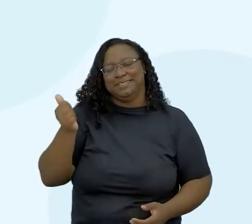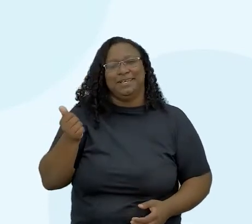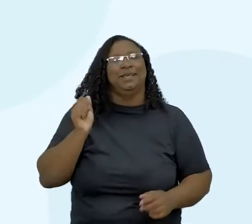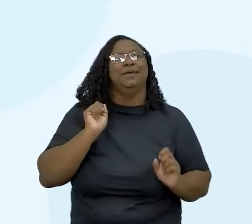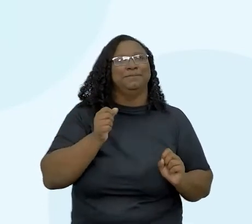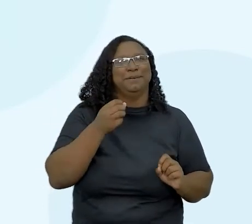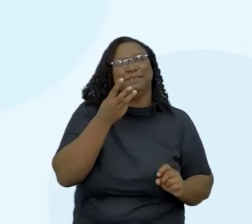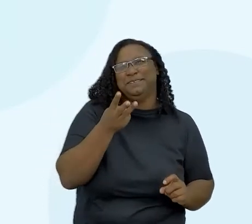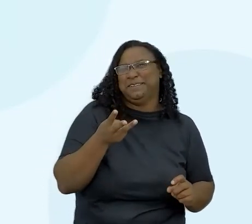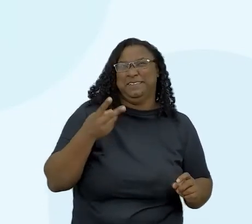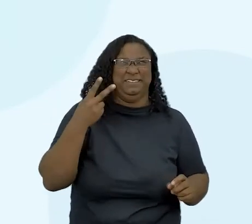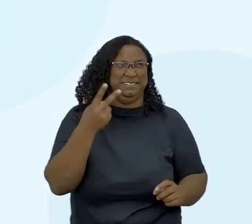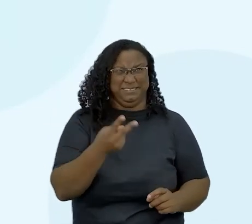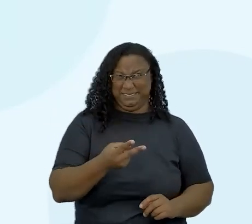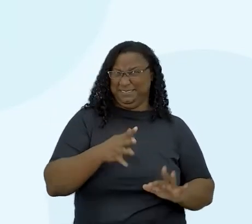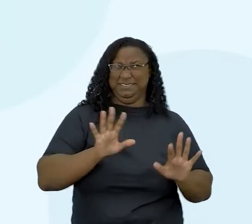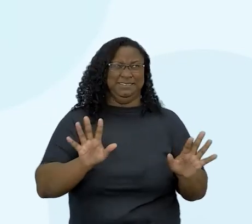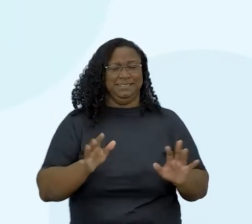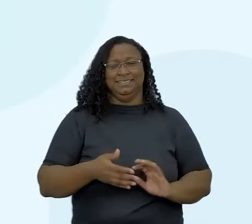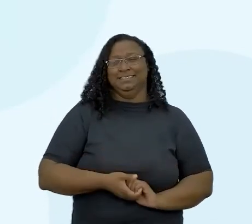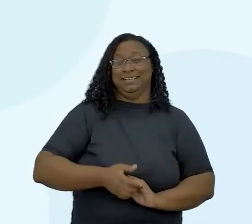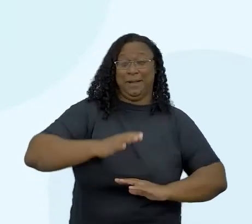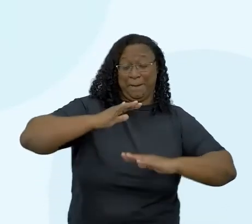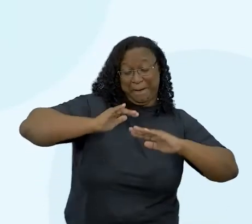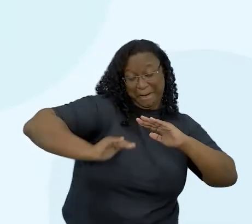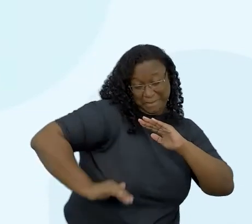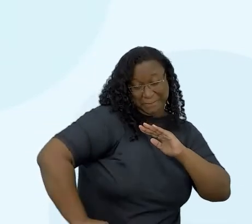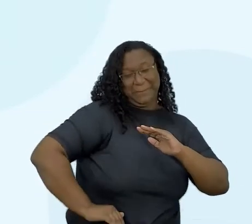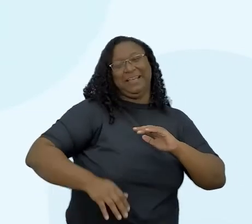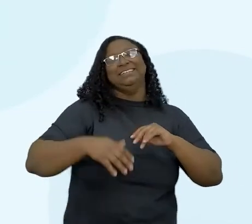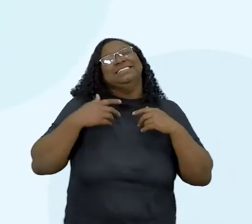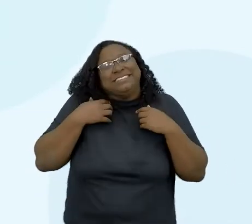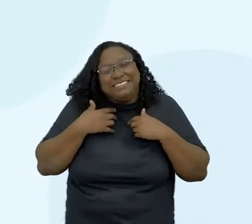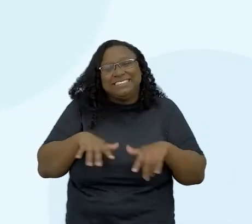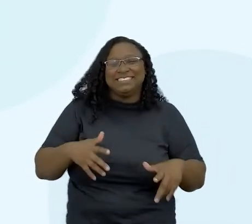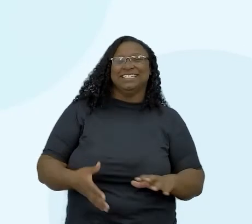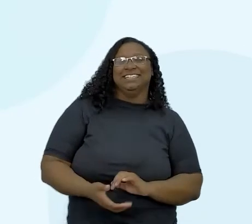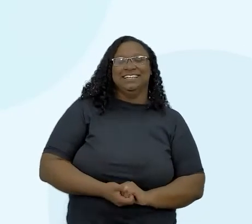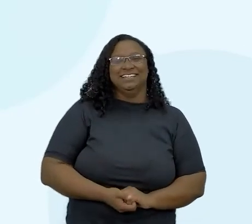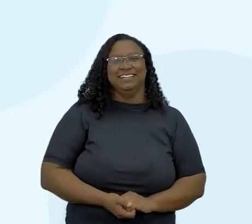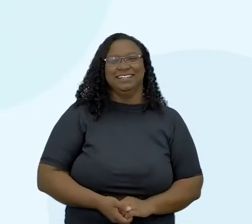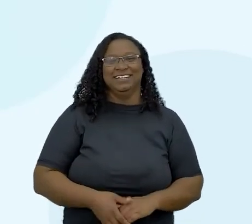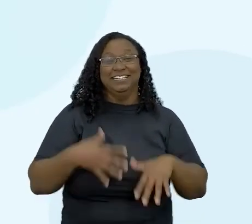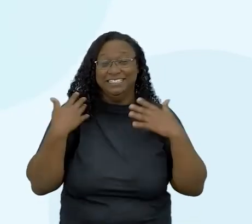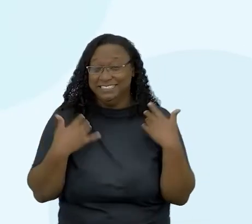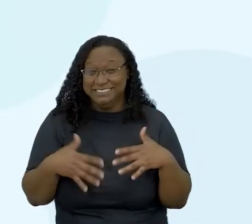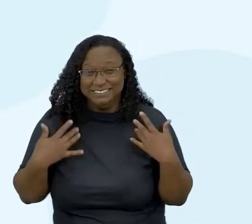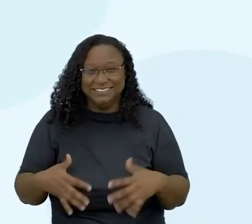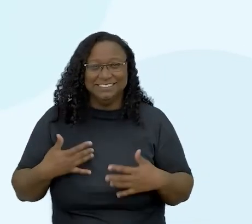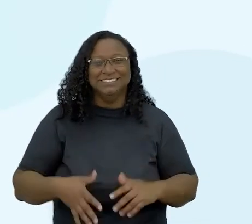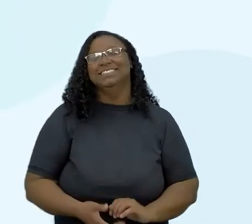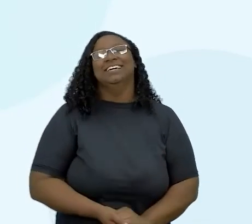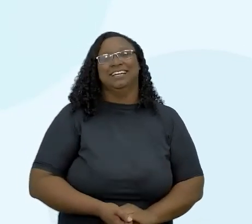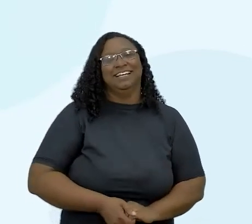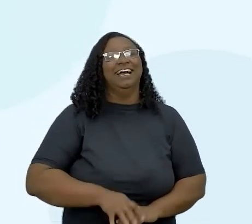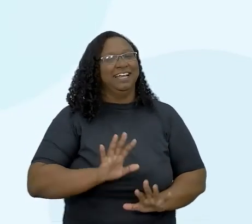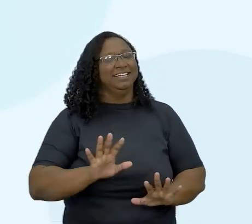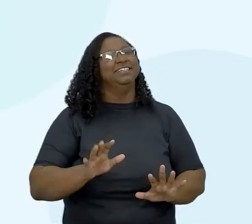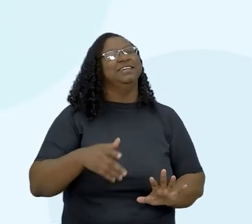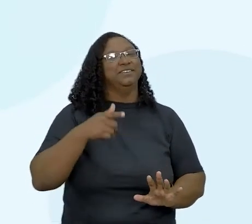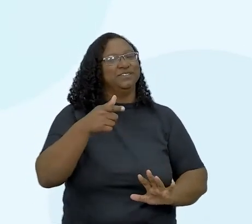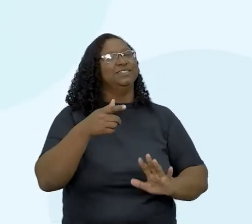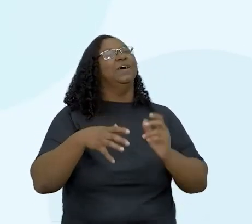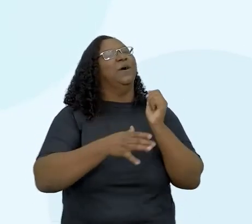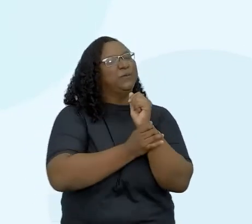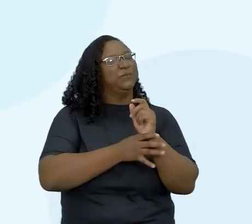3, 2, o negócio é bem embaixo. Beleza. Ah, muito bom, vamos colocar 3, porque eu não acho que você não tem independência, não. Mas é